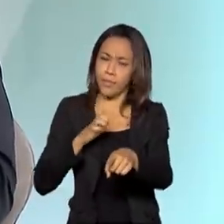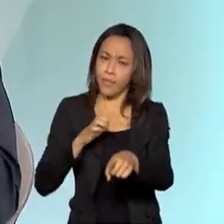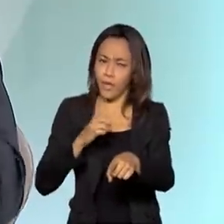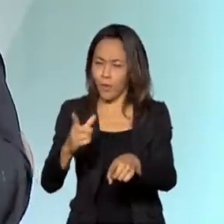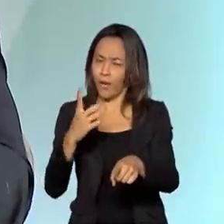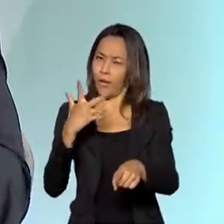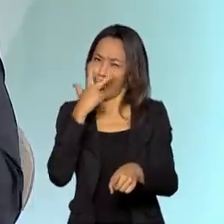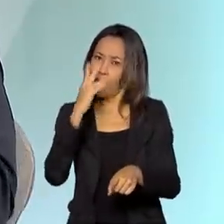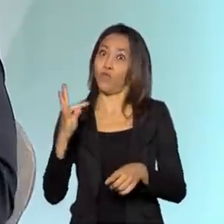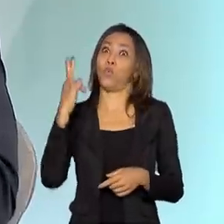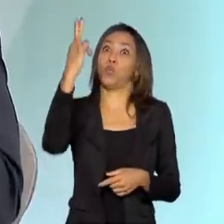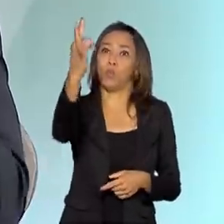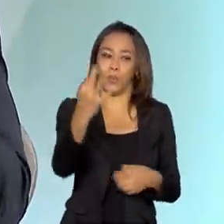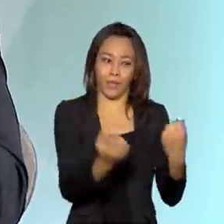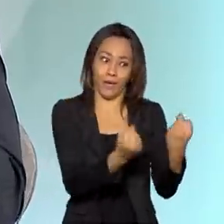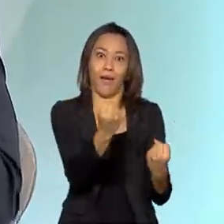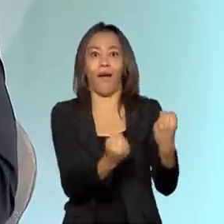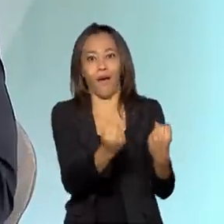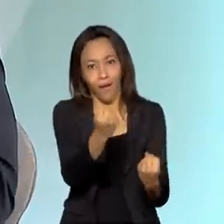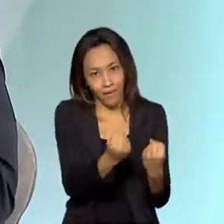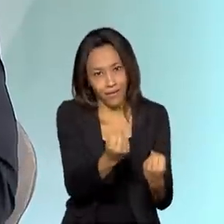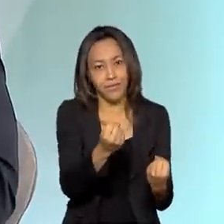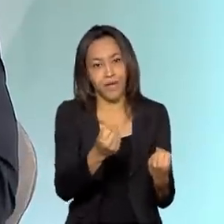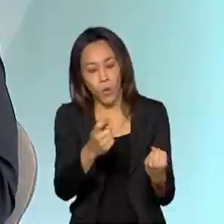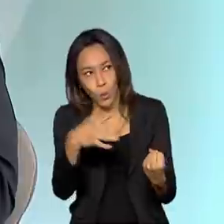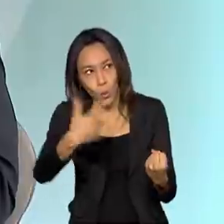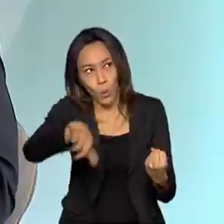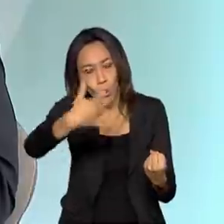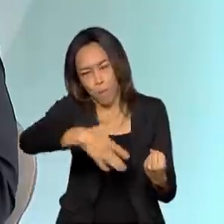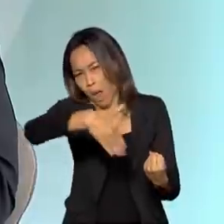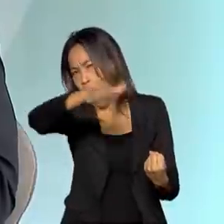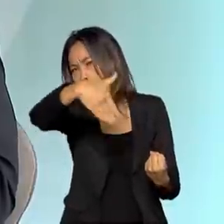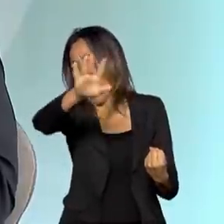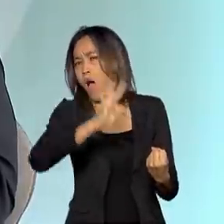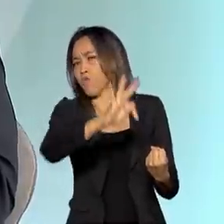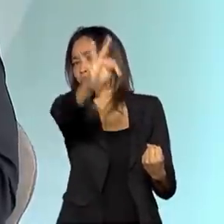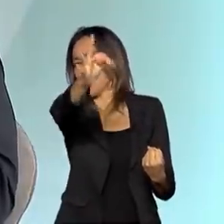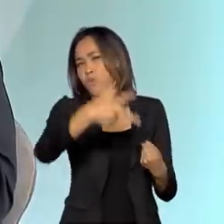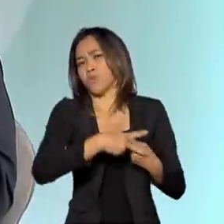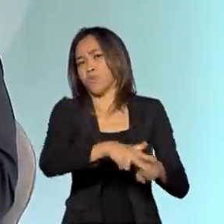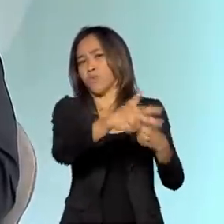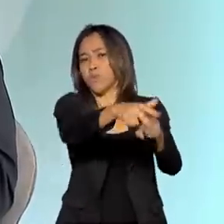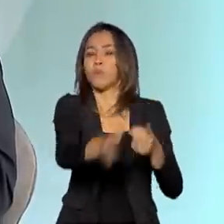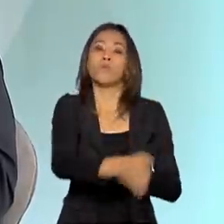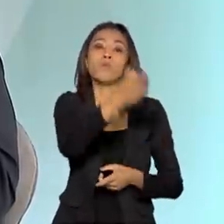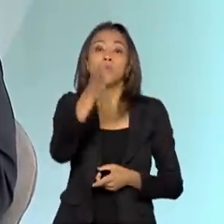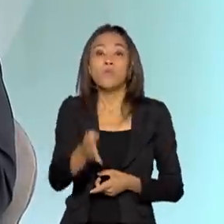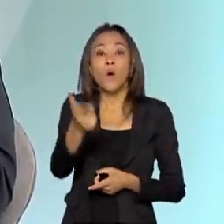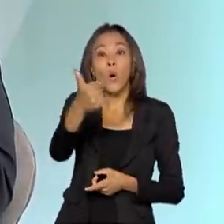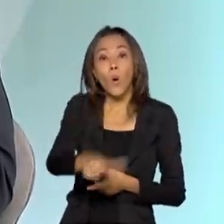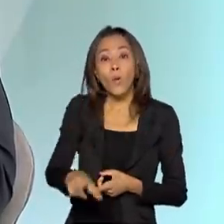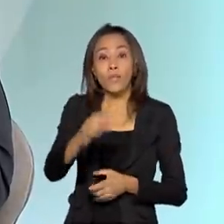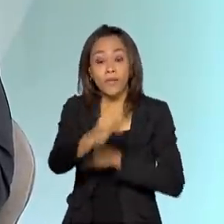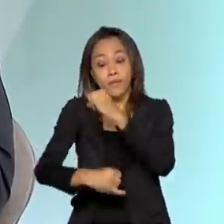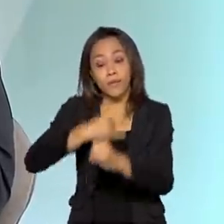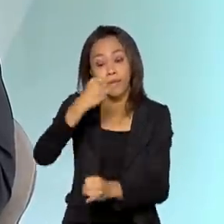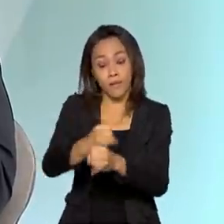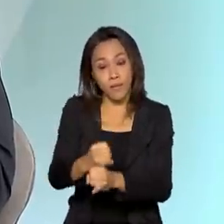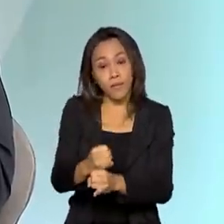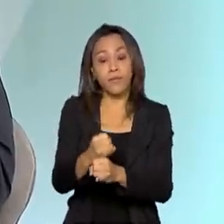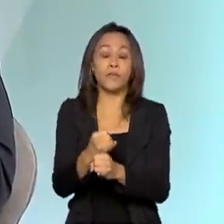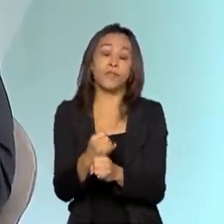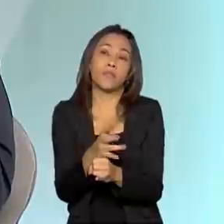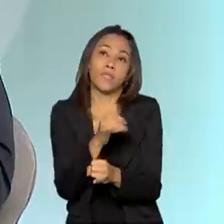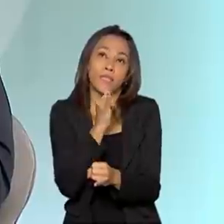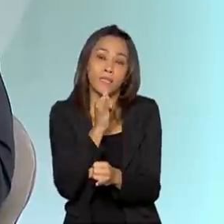futurísticas. O carro autônomo é um delas, ainda tem várias questões a serem ainda aprimoradas. A internet táctil, por exemplo, a gente pode falar aqui de